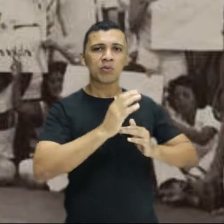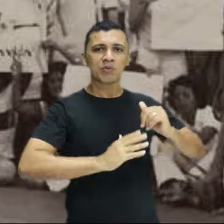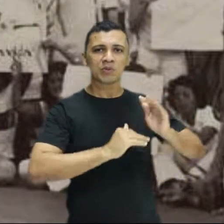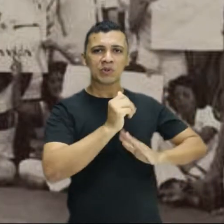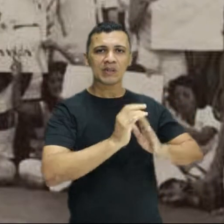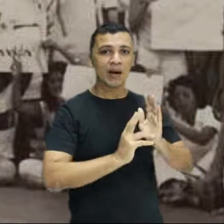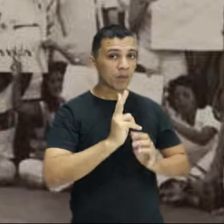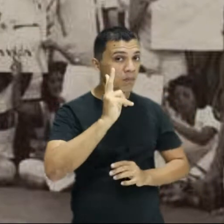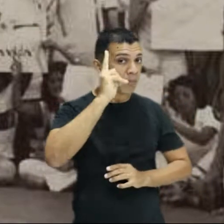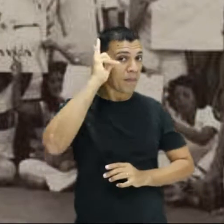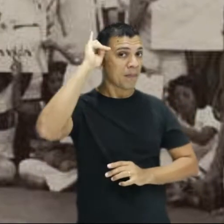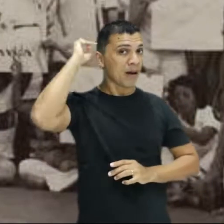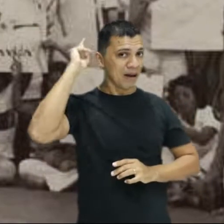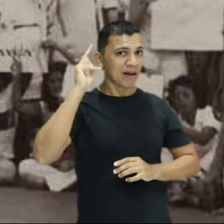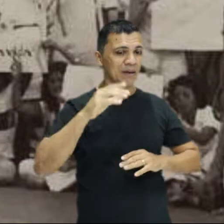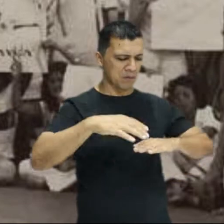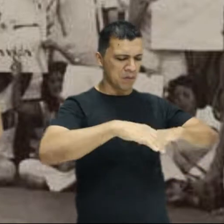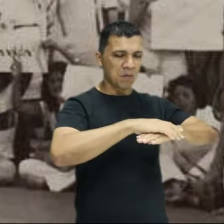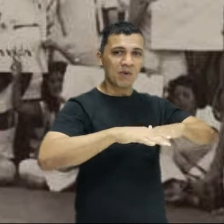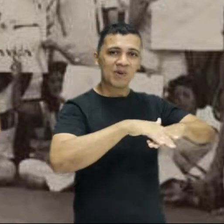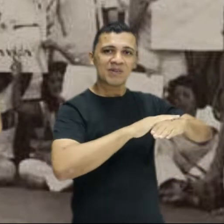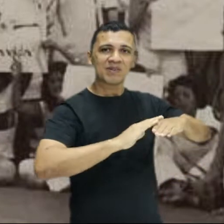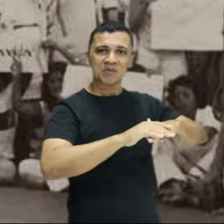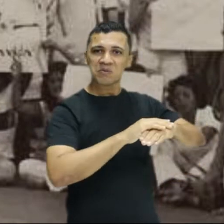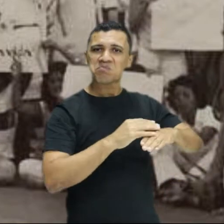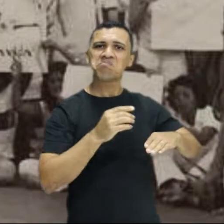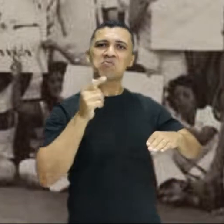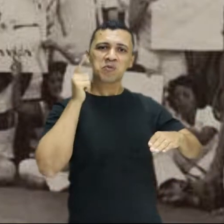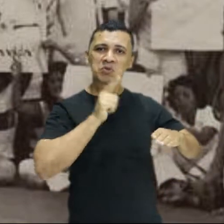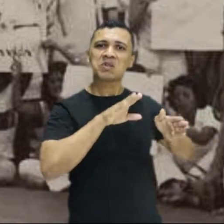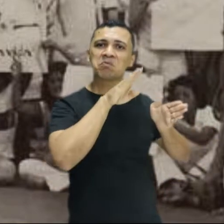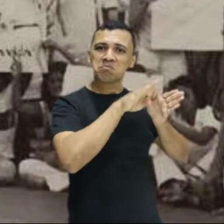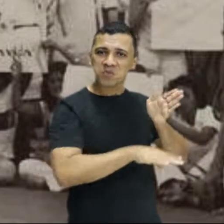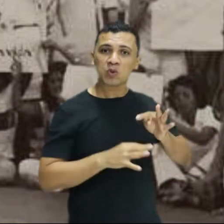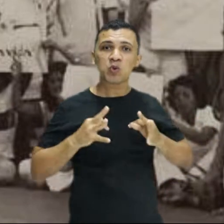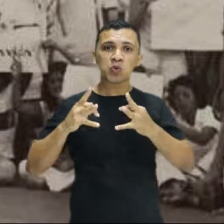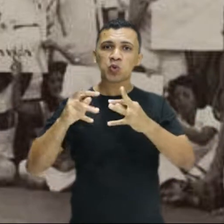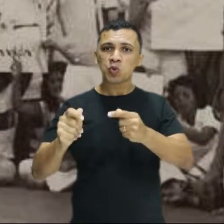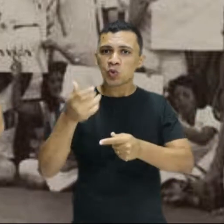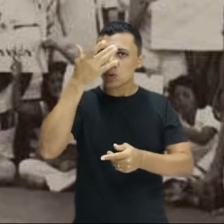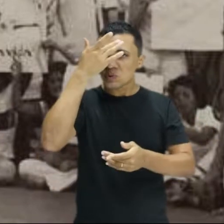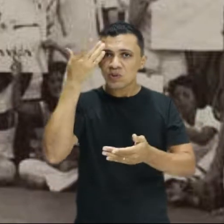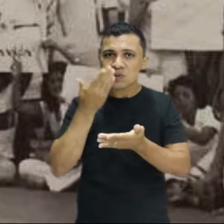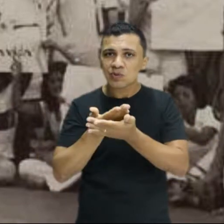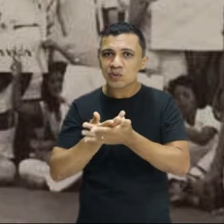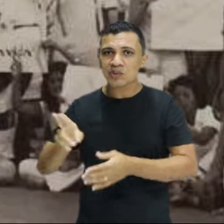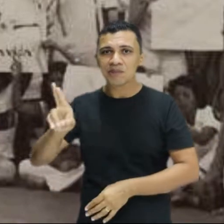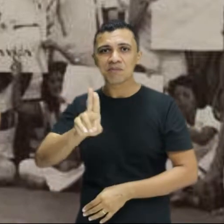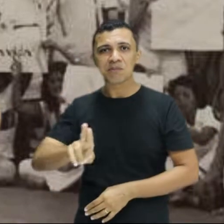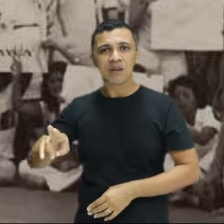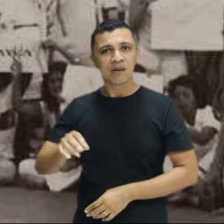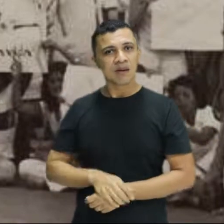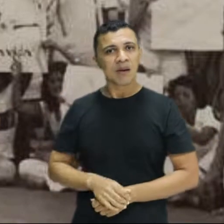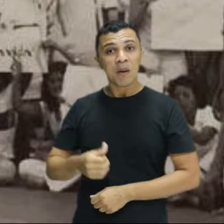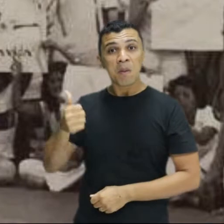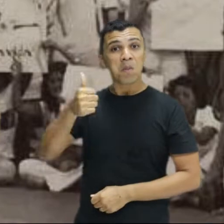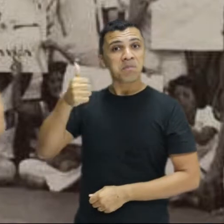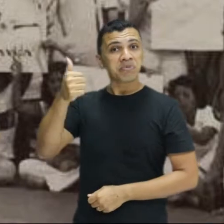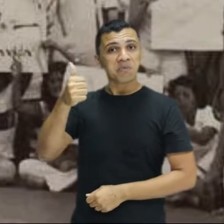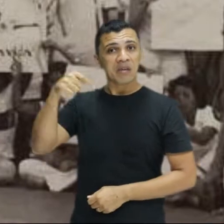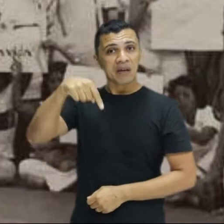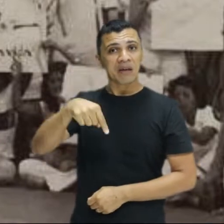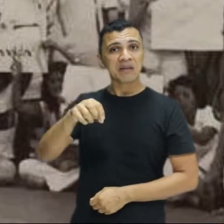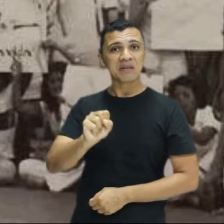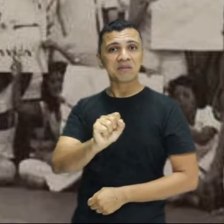desconto de 50% estendido a todos os estudantes universitários. Essa foi a primeira vez aqui em São Luís que teve algum tipo de desconto